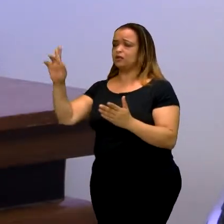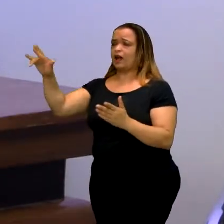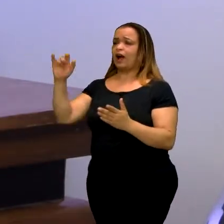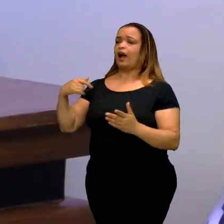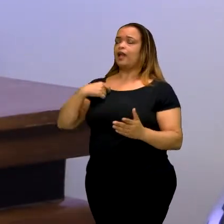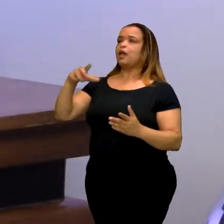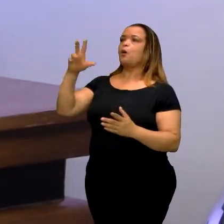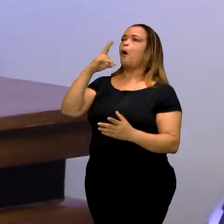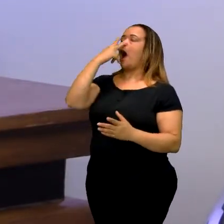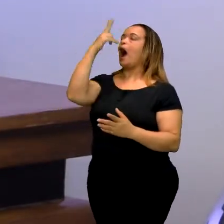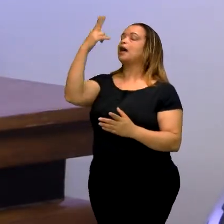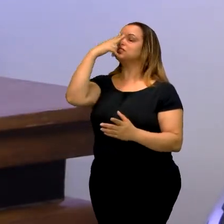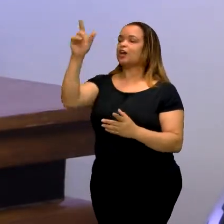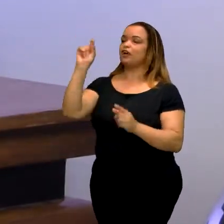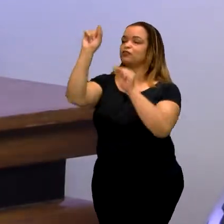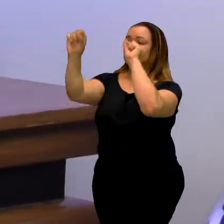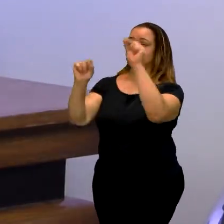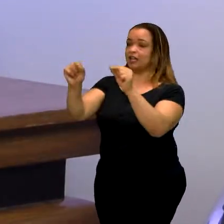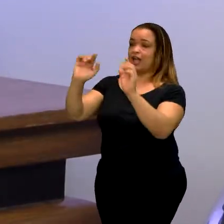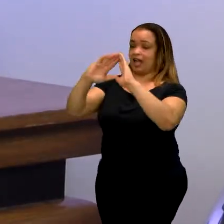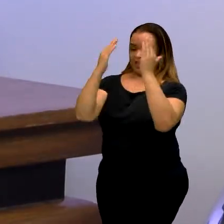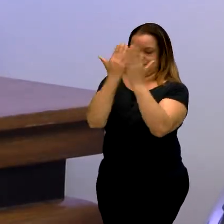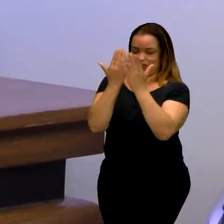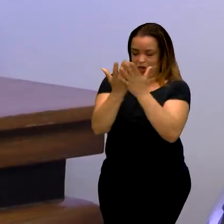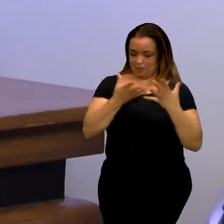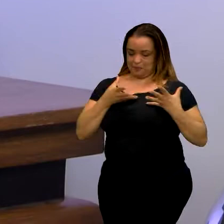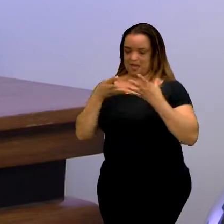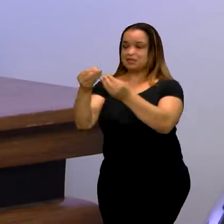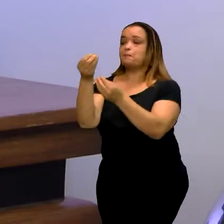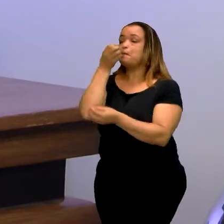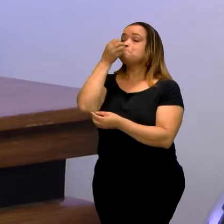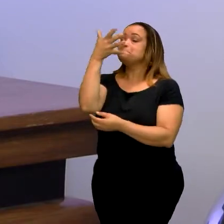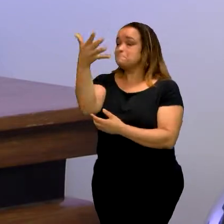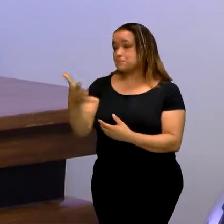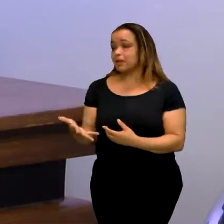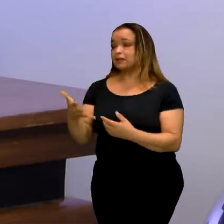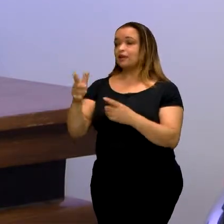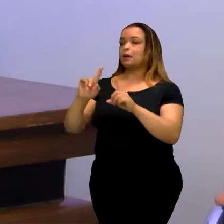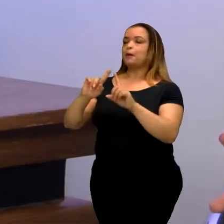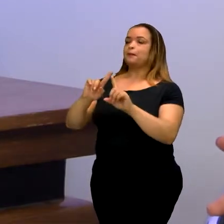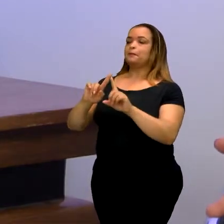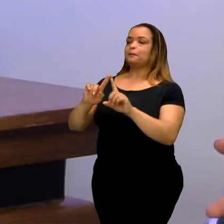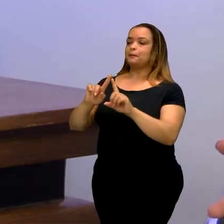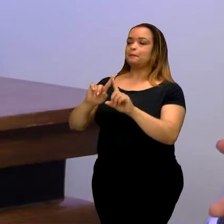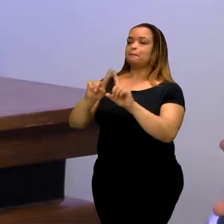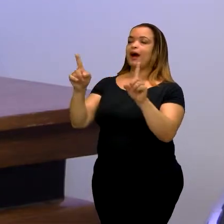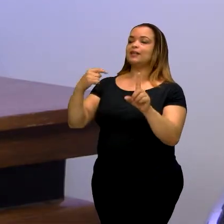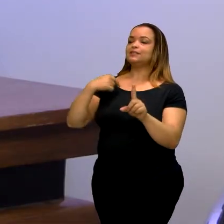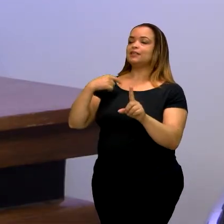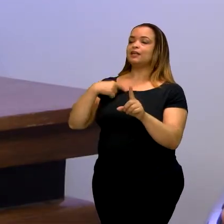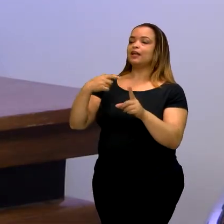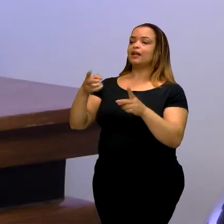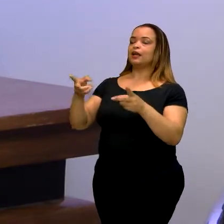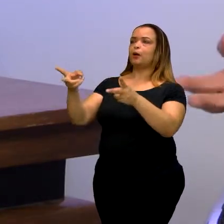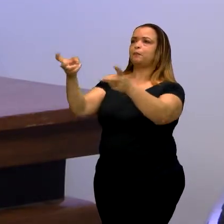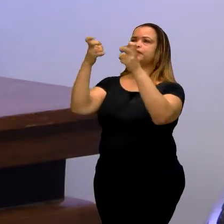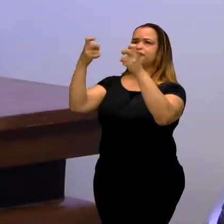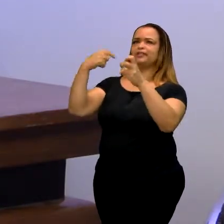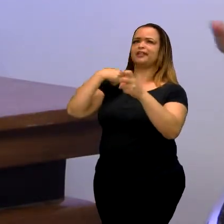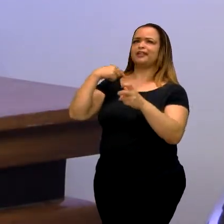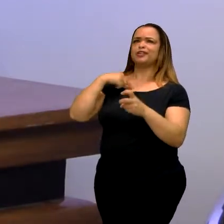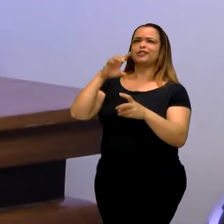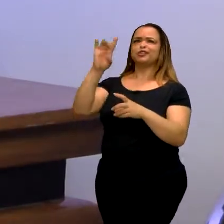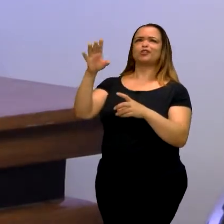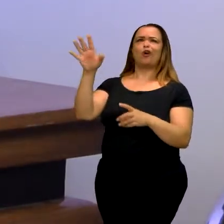escola ia me receber. Porque, assim, a escola me recebeu. Mais tarde, eu descobri que eu era somente ouvinte da escola.